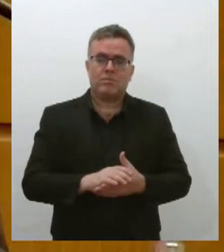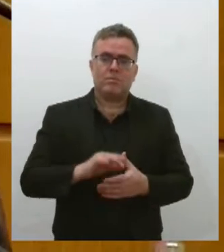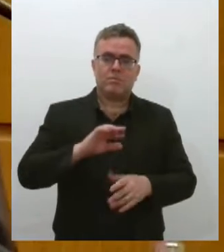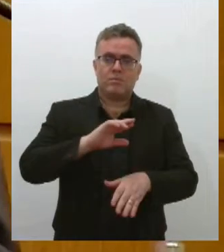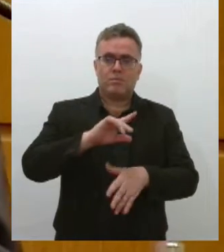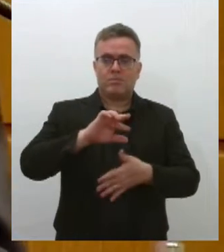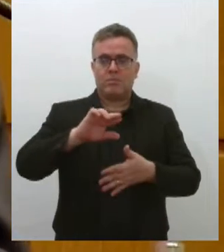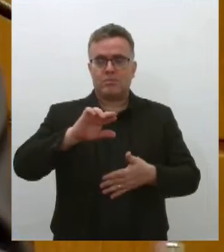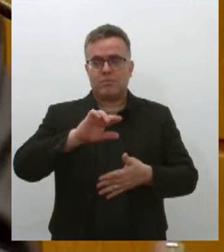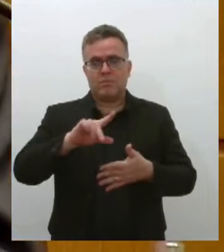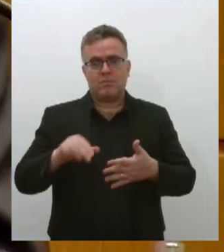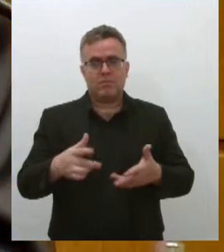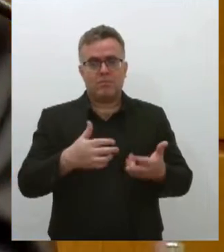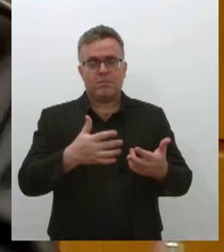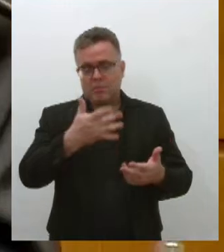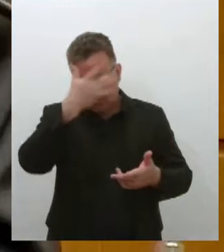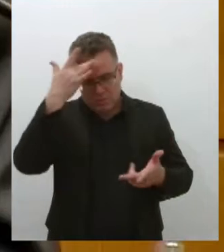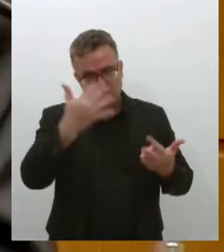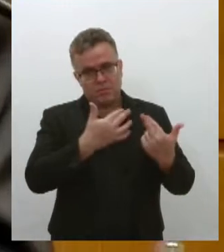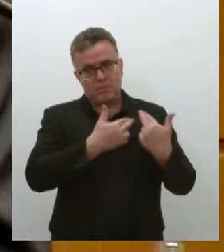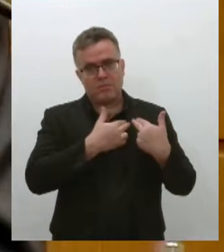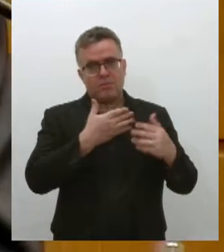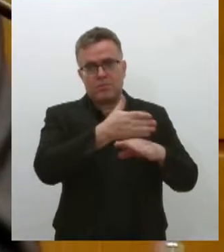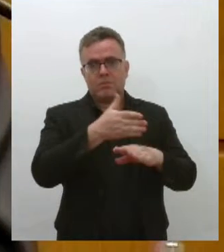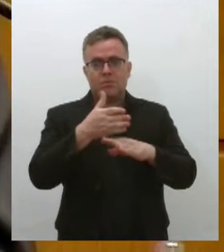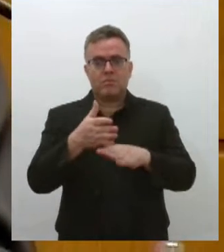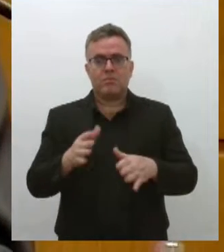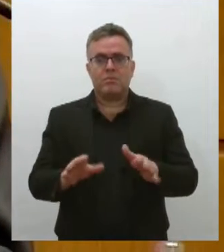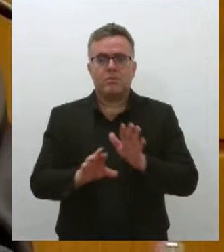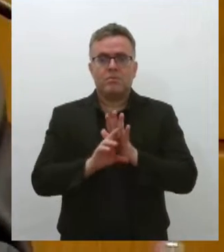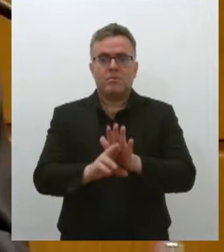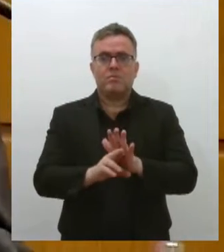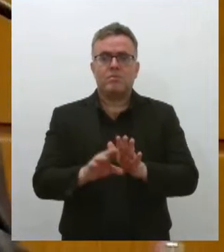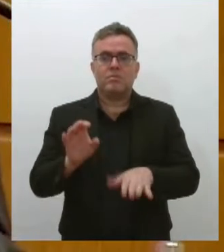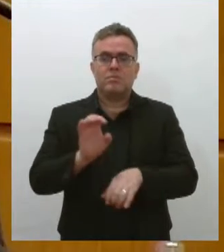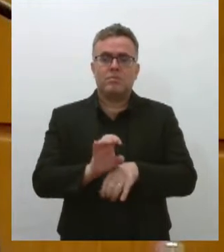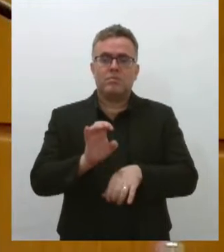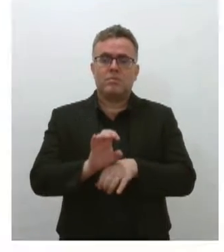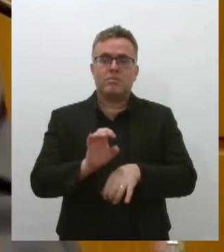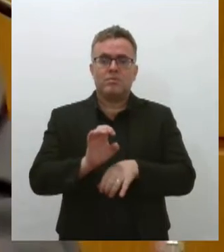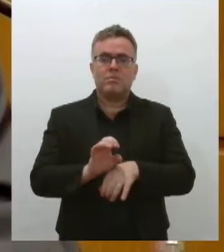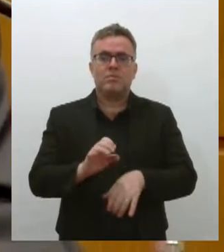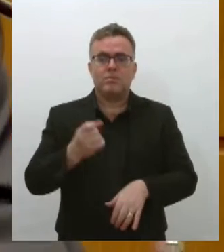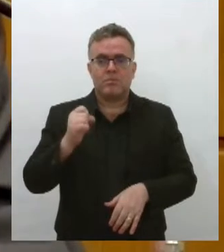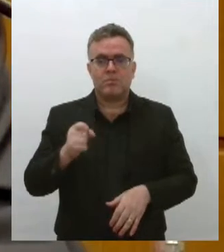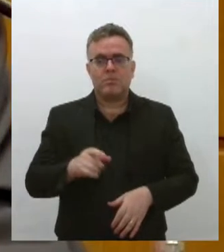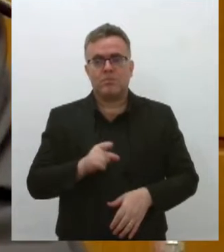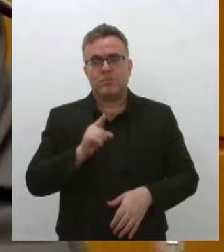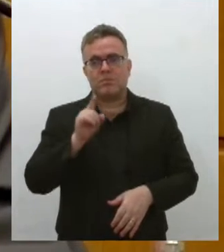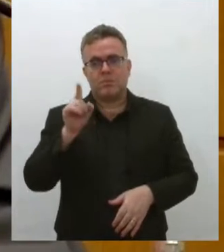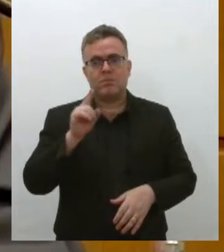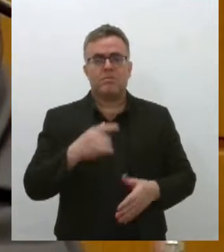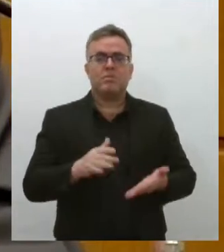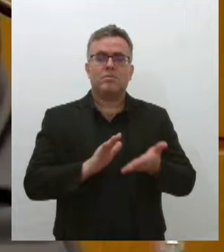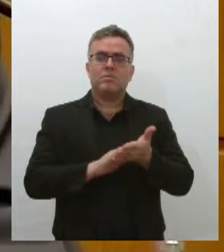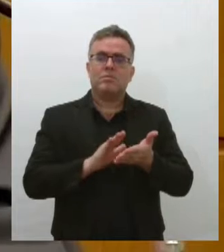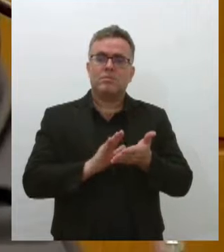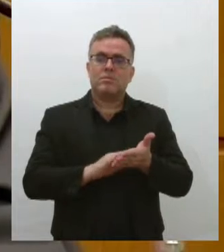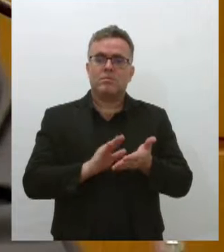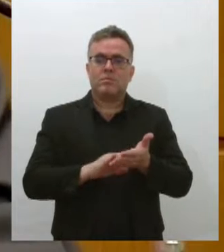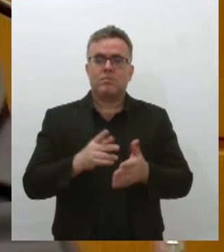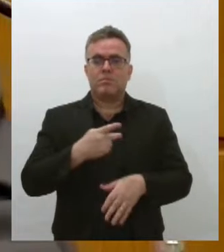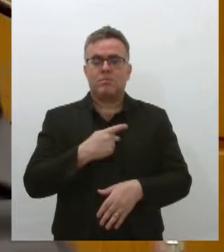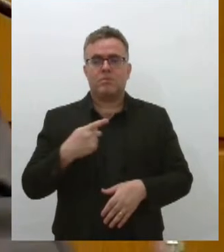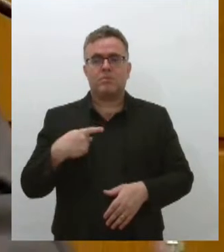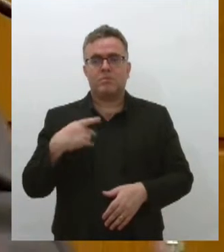estão representando o Estado de Sergipe nesses países. Então, de parabéns ao pastor Virgínio pelos